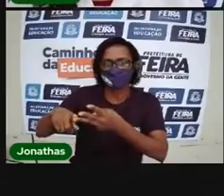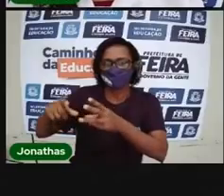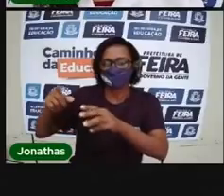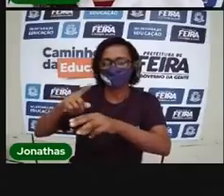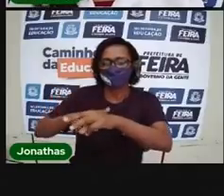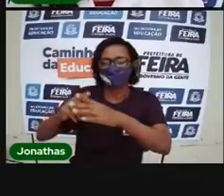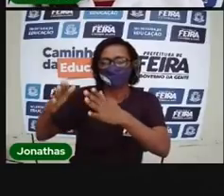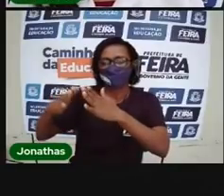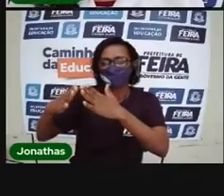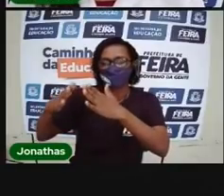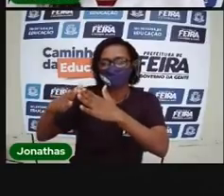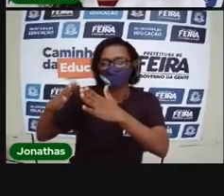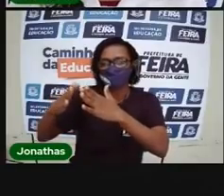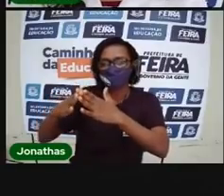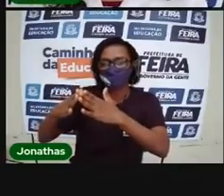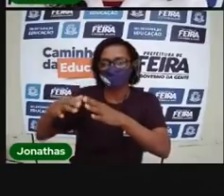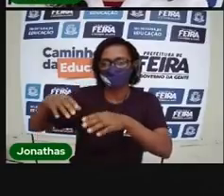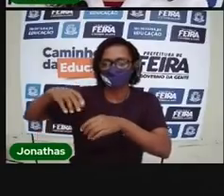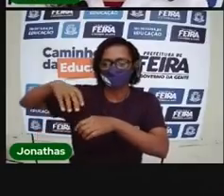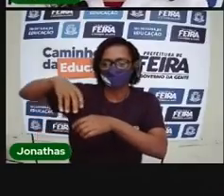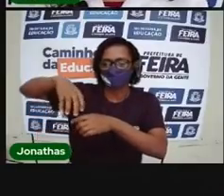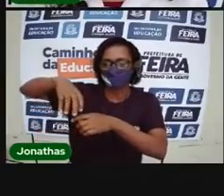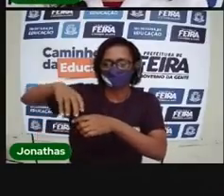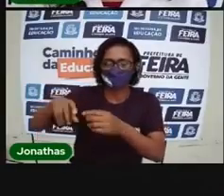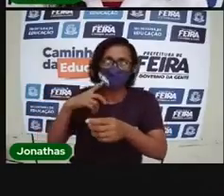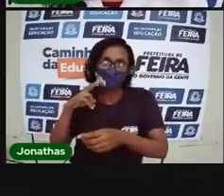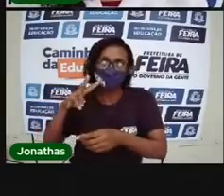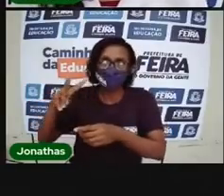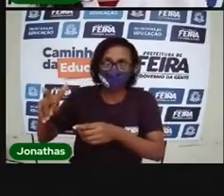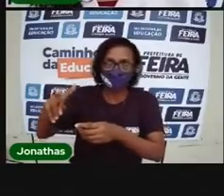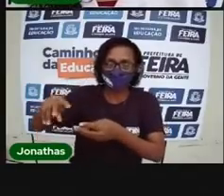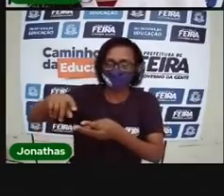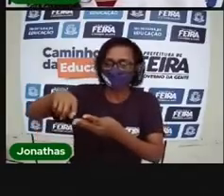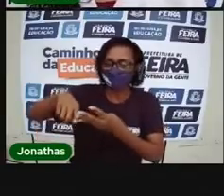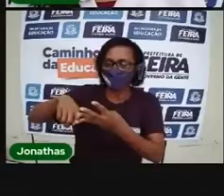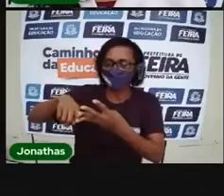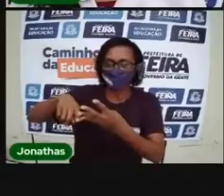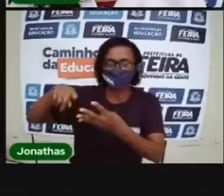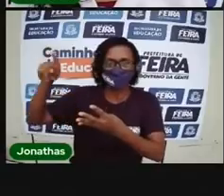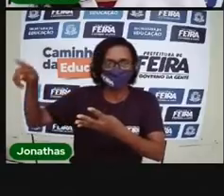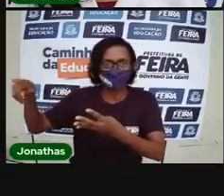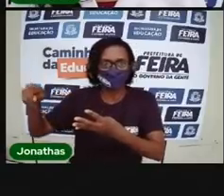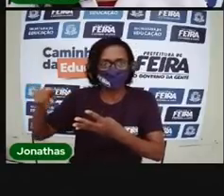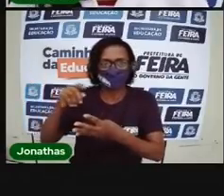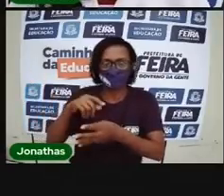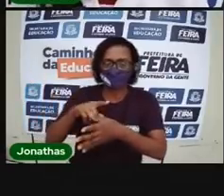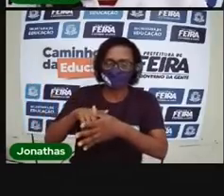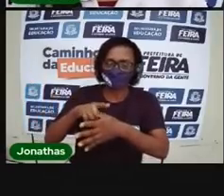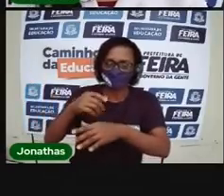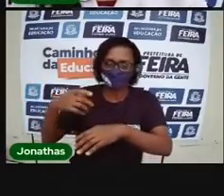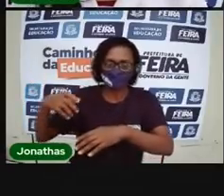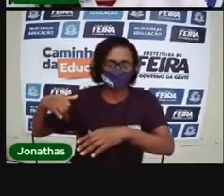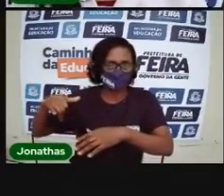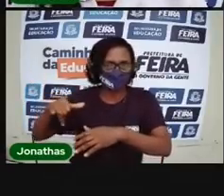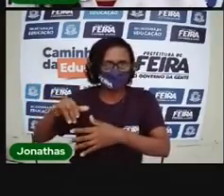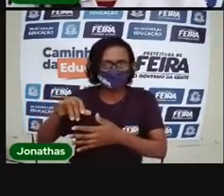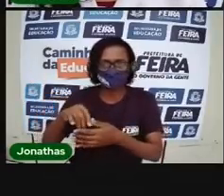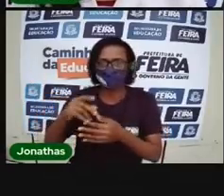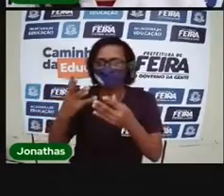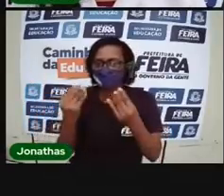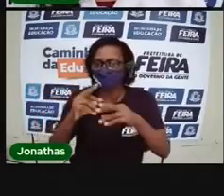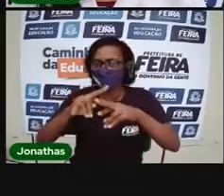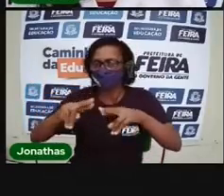Tem o relógio despertador. Tem o relógio de micro-ondas. Tem o outro no celular. E tem o relógio de